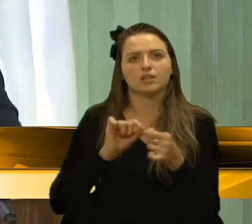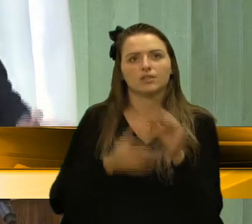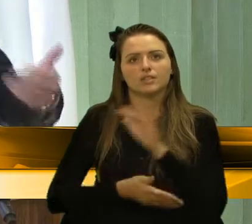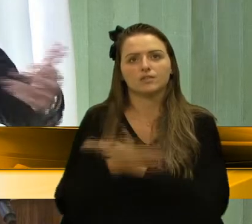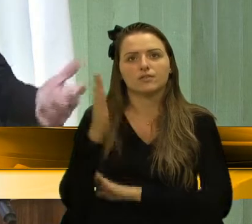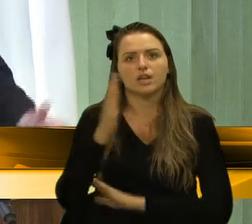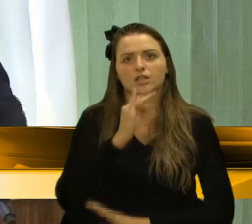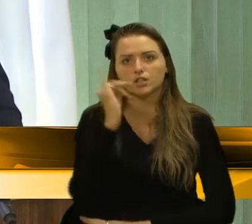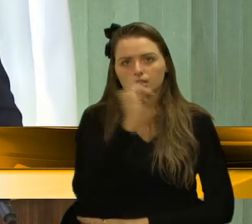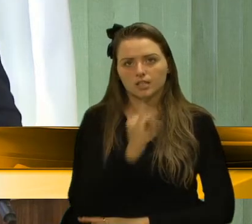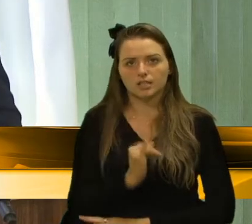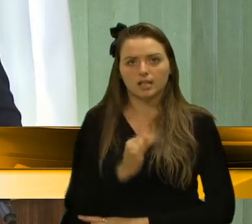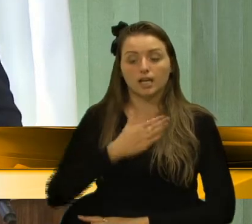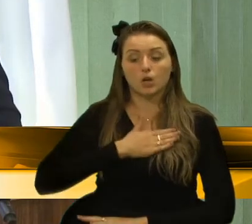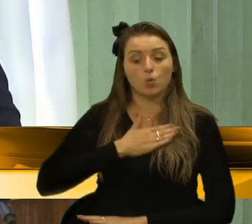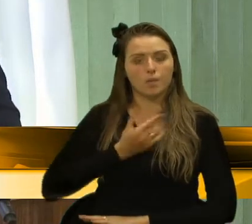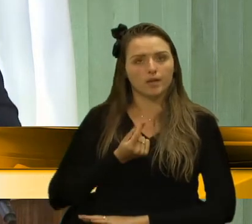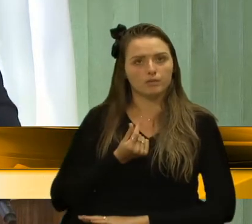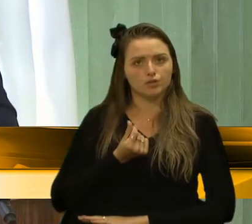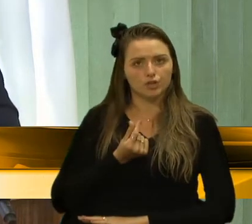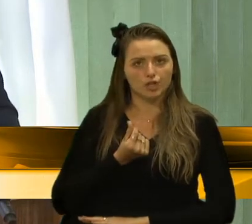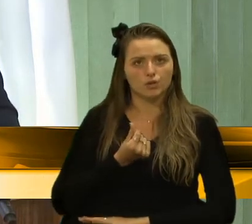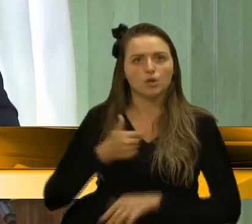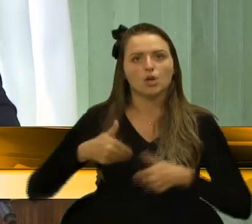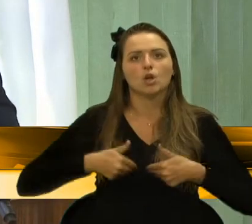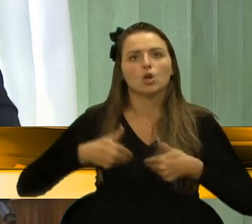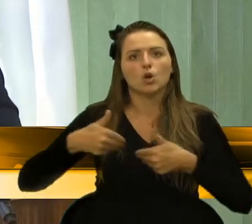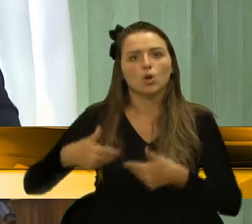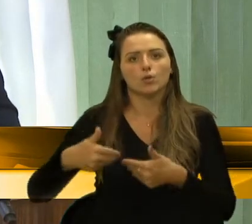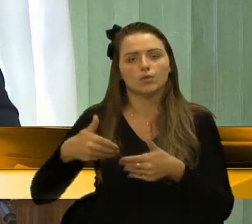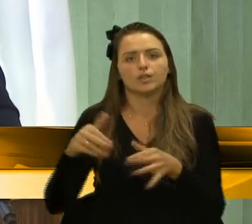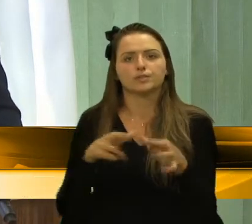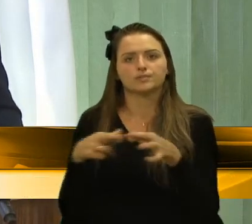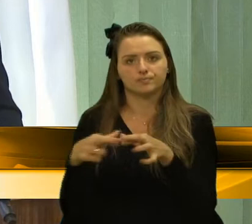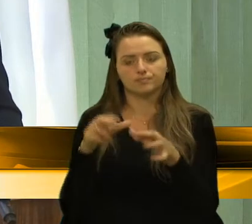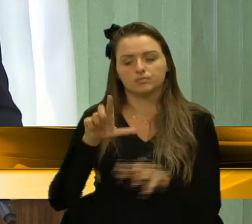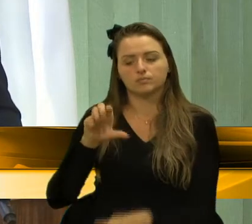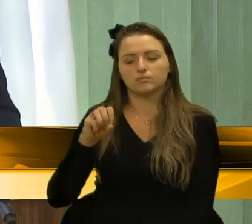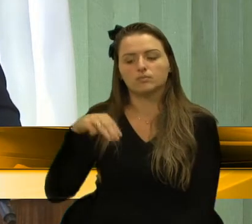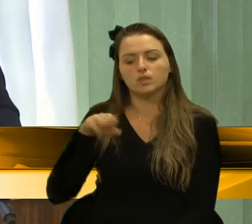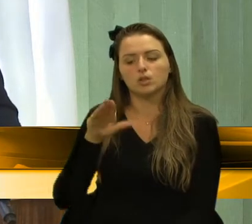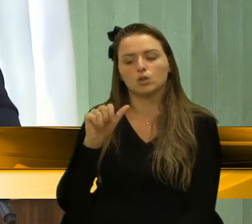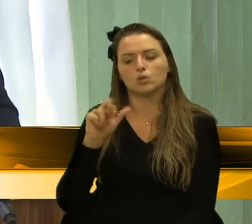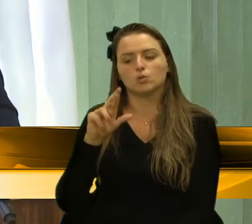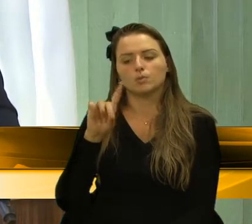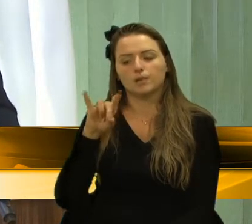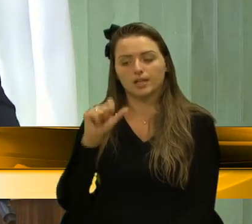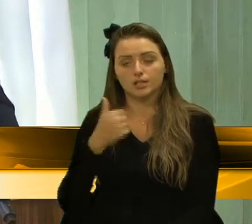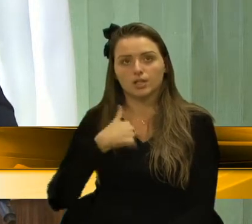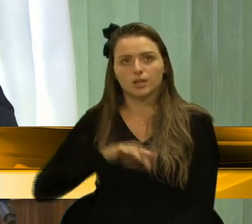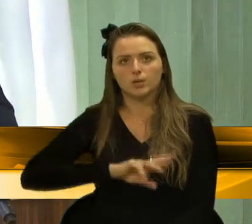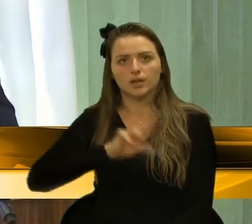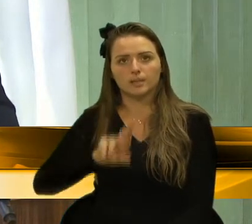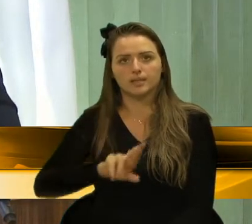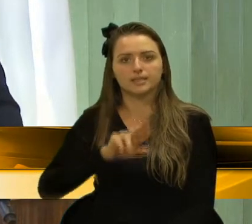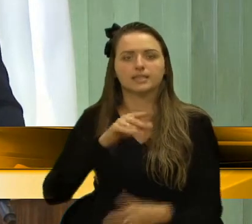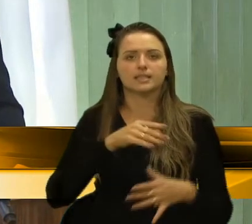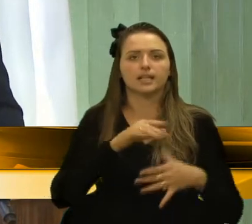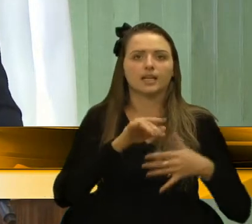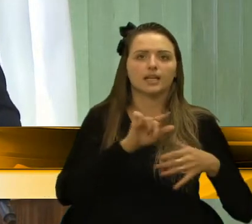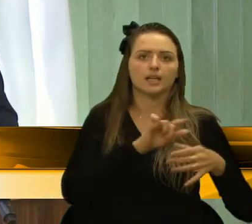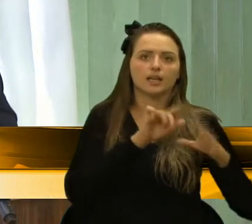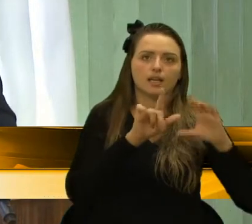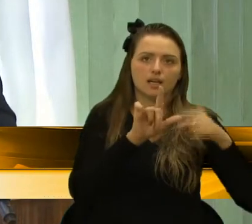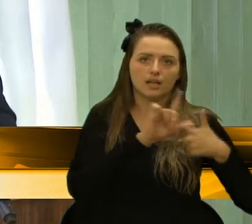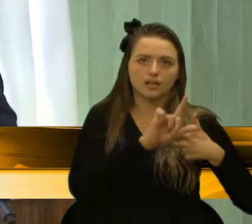Itália, com as minhas custas, a convite da região da Lombardia. Fui lá representar esta casa e esta cidade, junto à